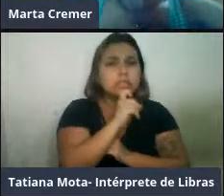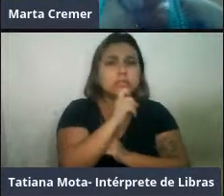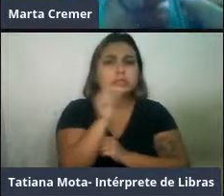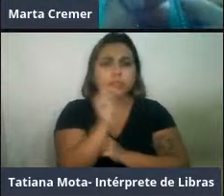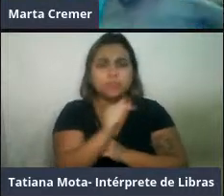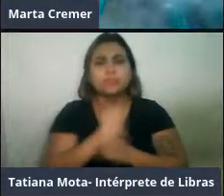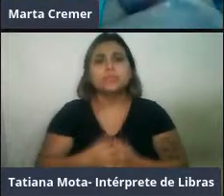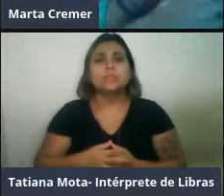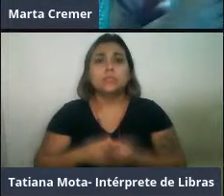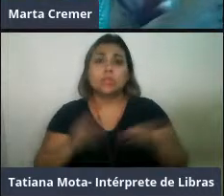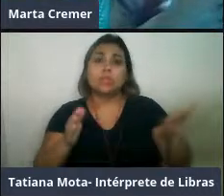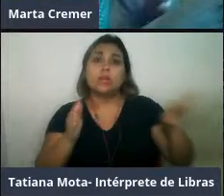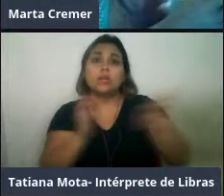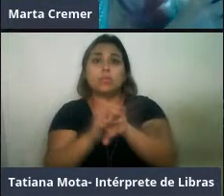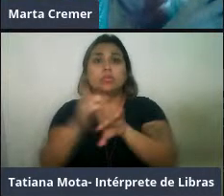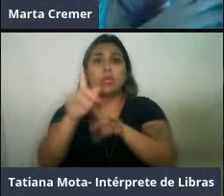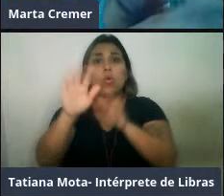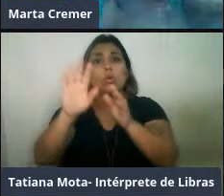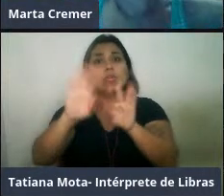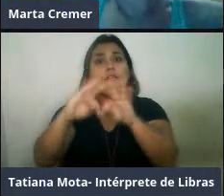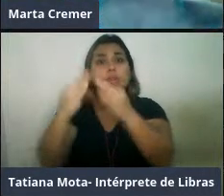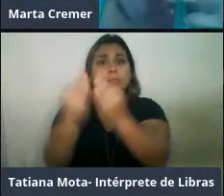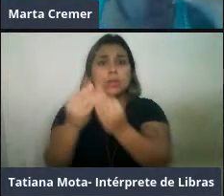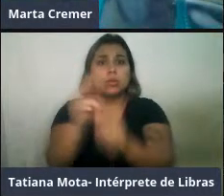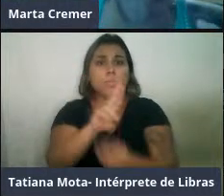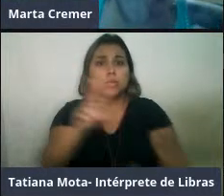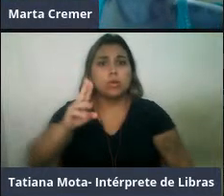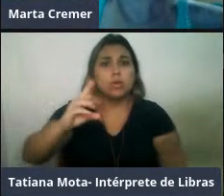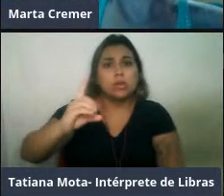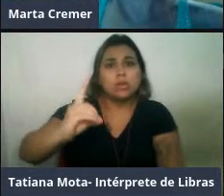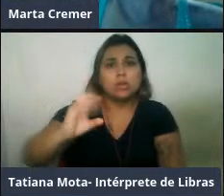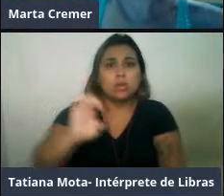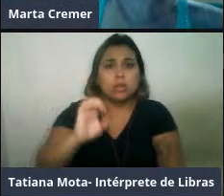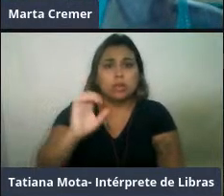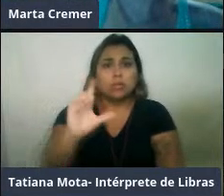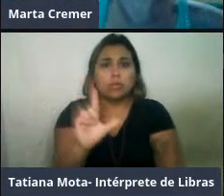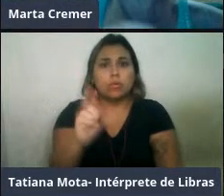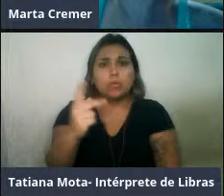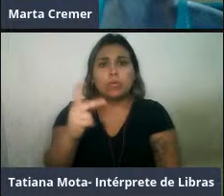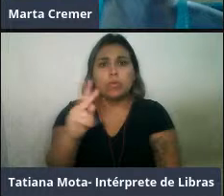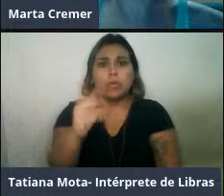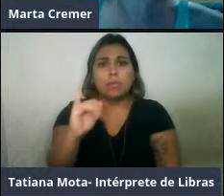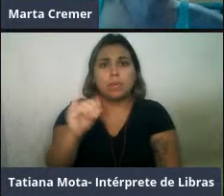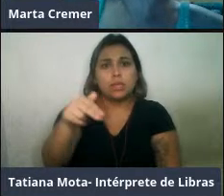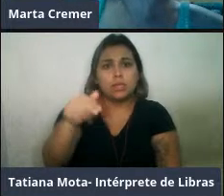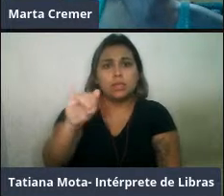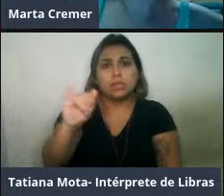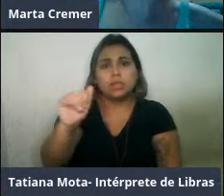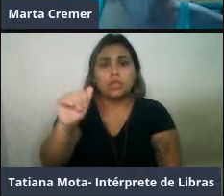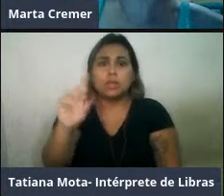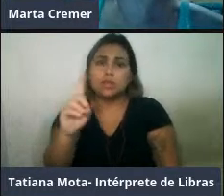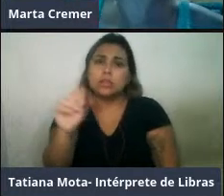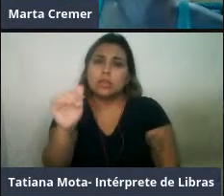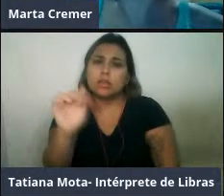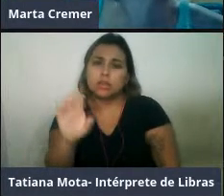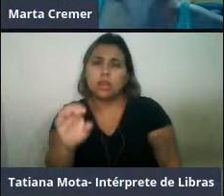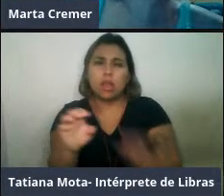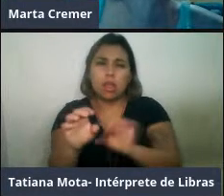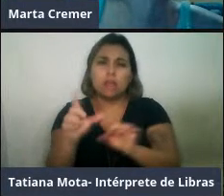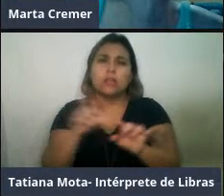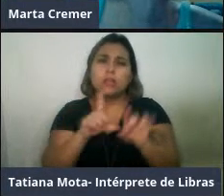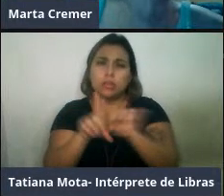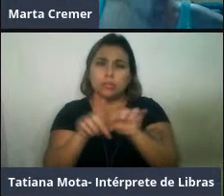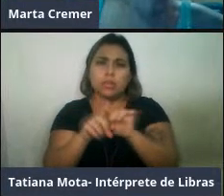Delphinide, né, a família Delphinide é conhecida como família dos golfinhos modernos, né, a família que se diversificou mais recentemente, cerca de